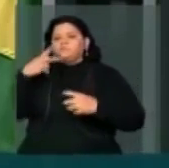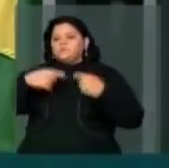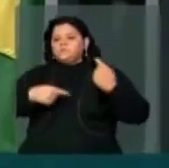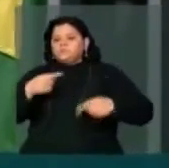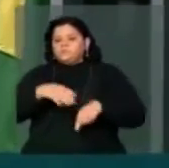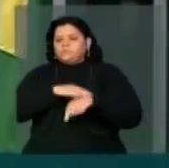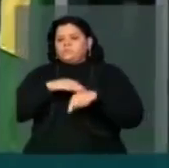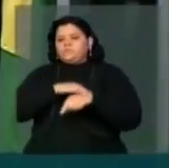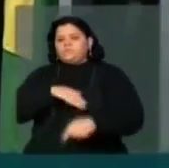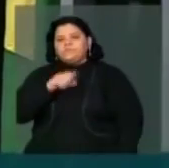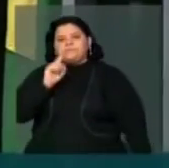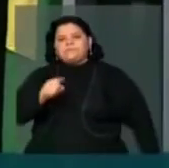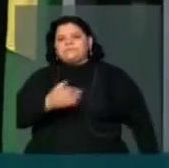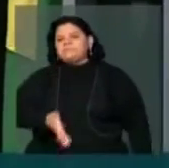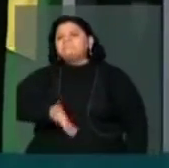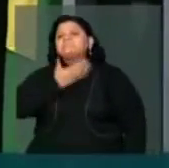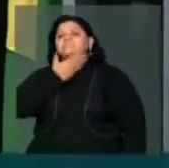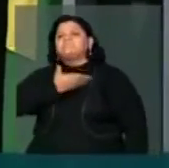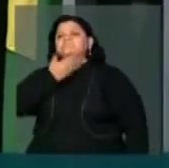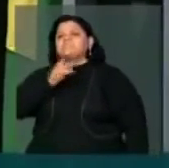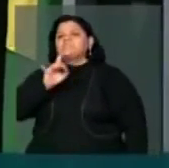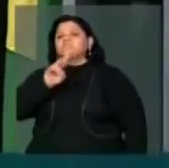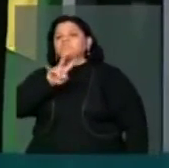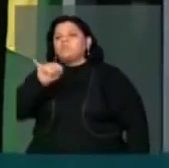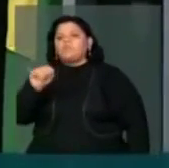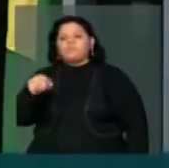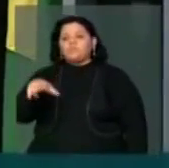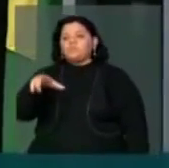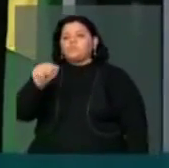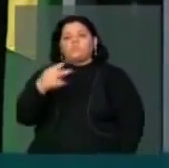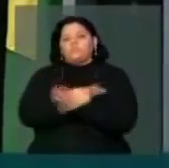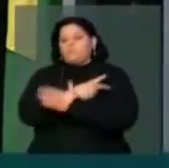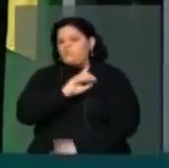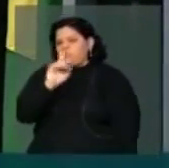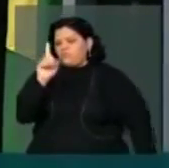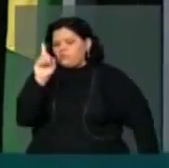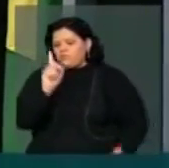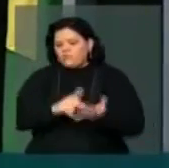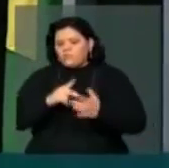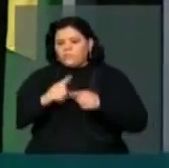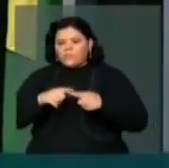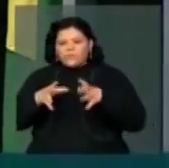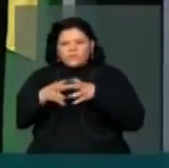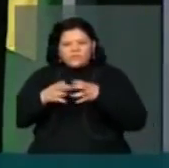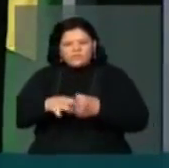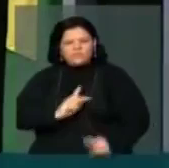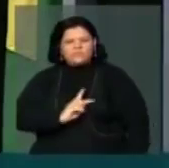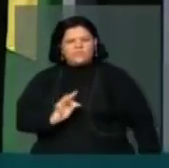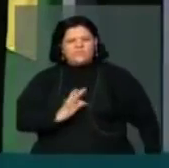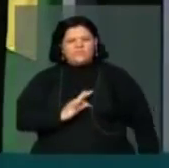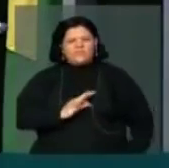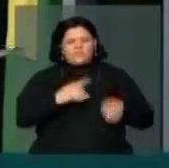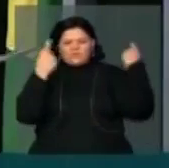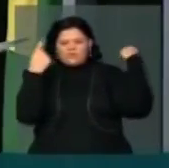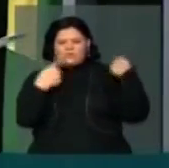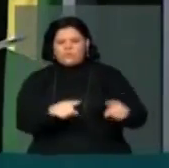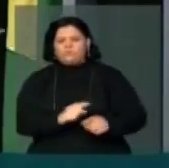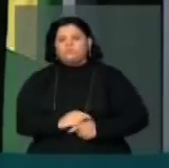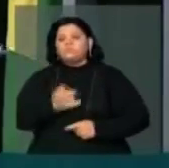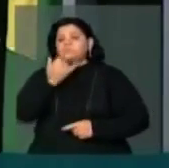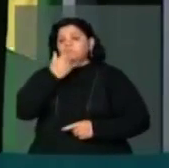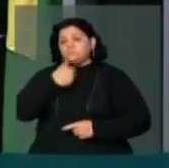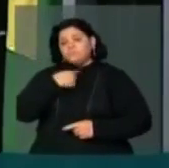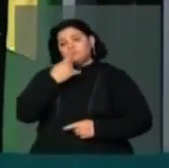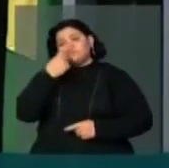dormir. Não vai sair nunca. Porque a bancada do PT é contra a deputada Luiz Scott. Desculpe dizer a Vossa